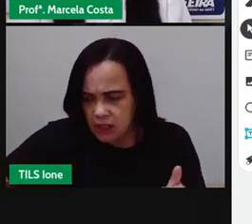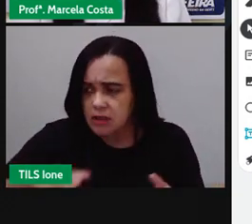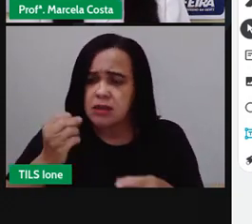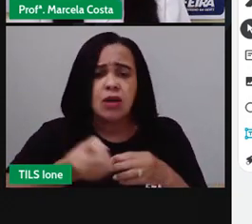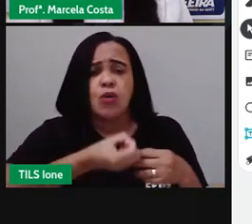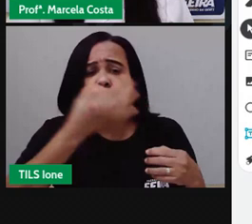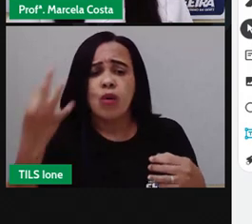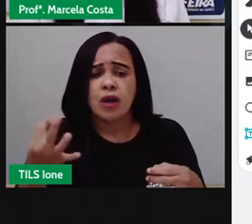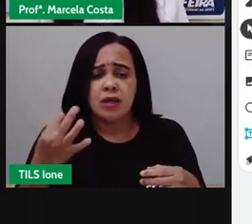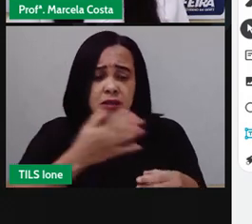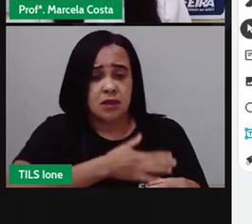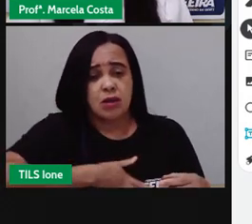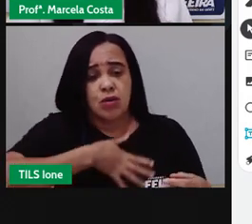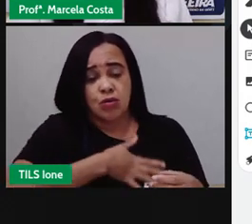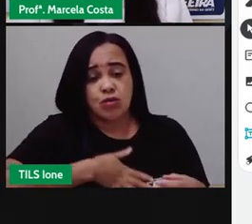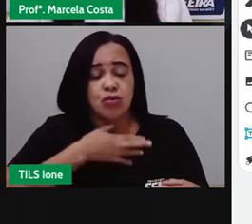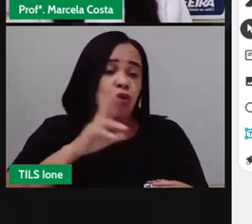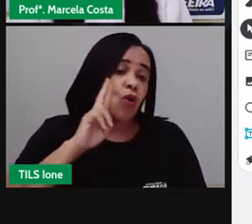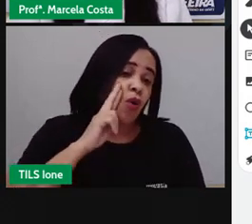mais de rosa